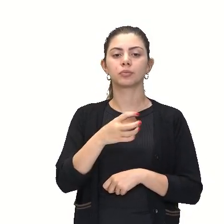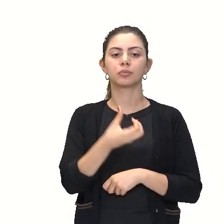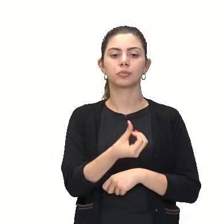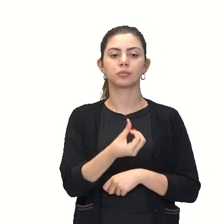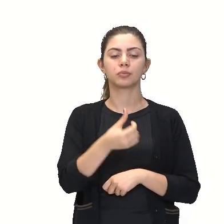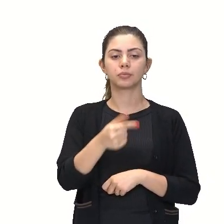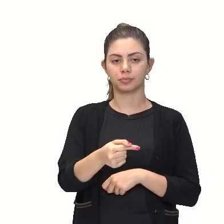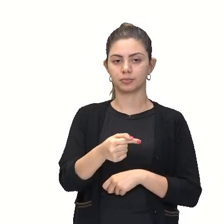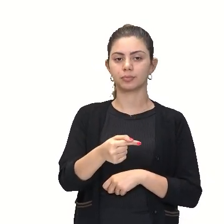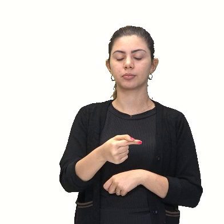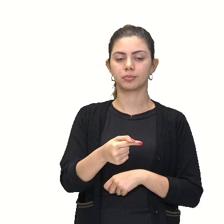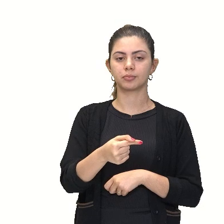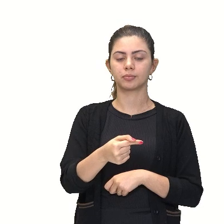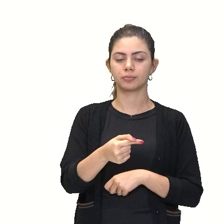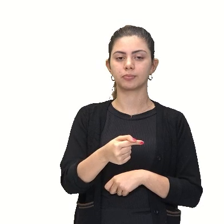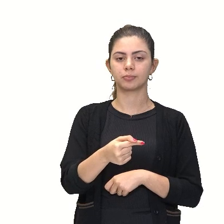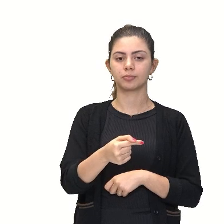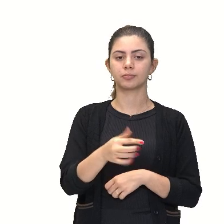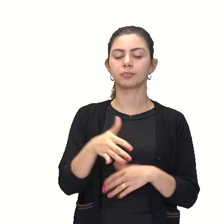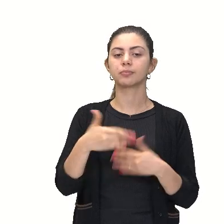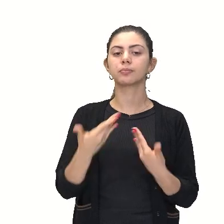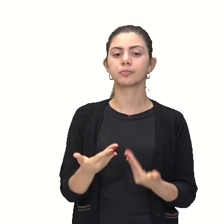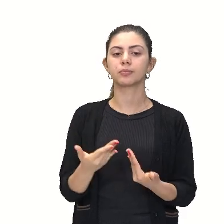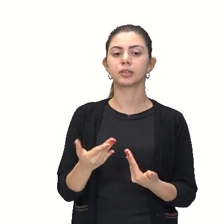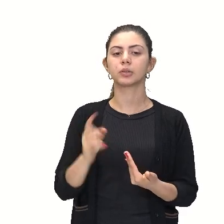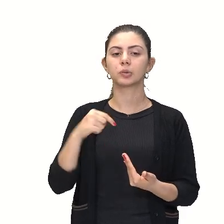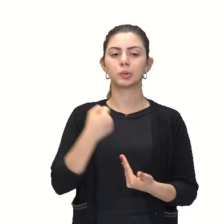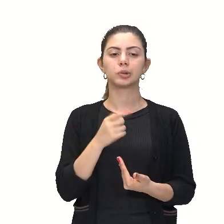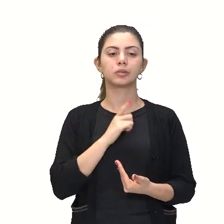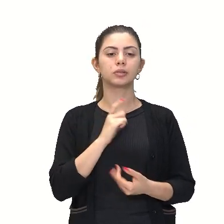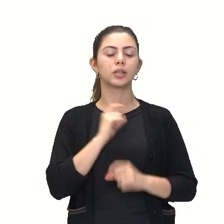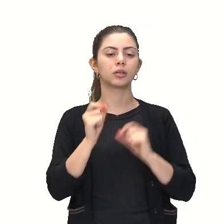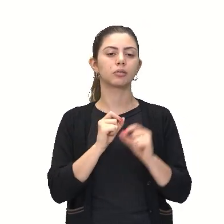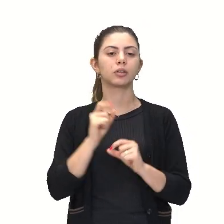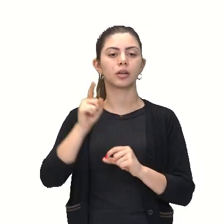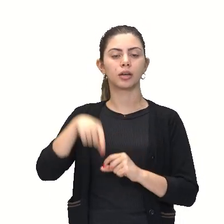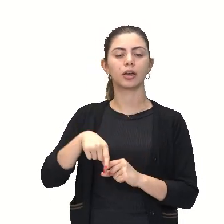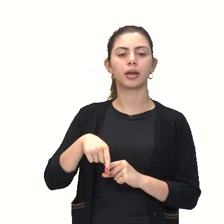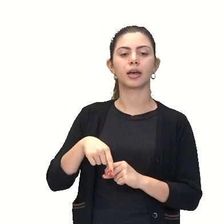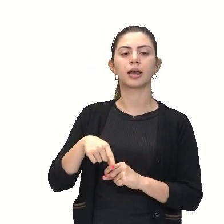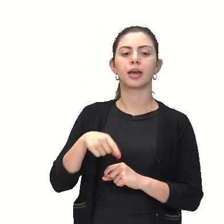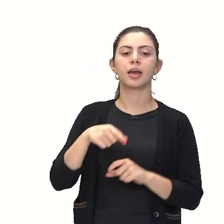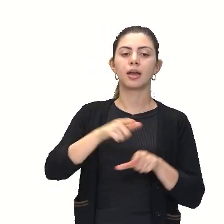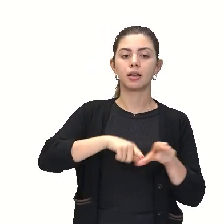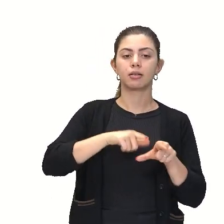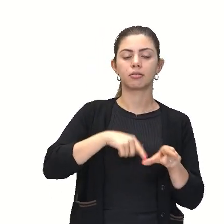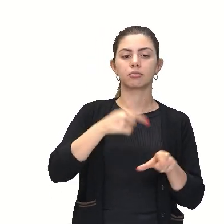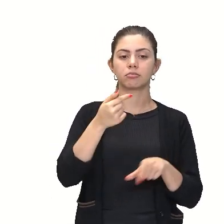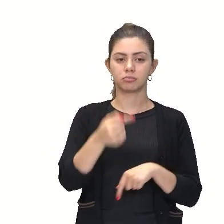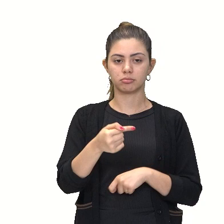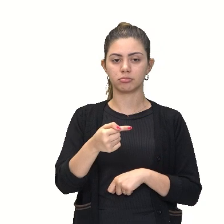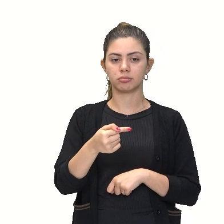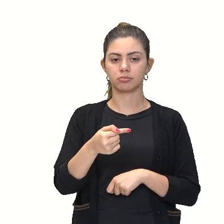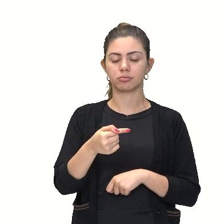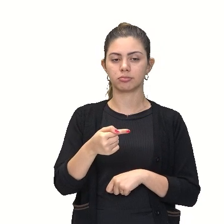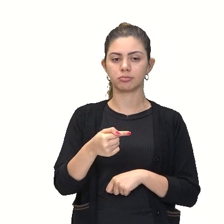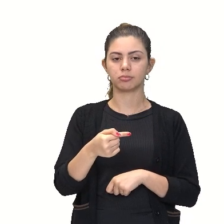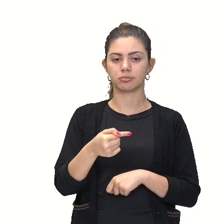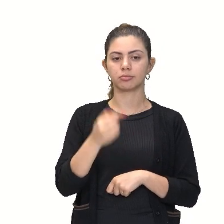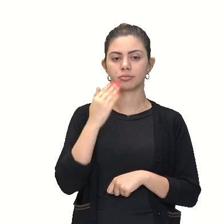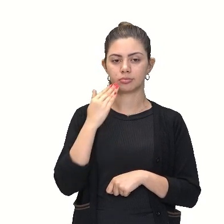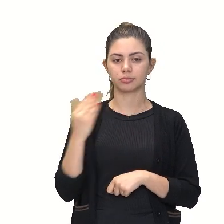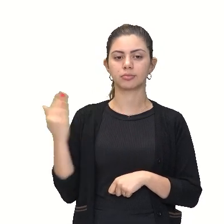cinco, seis, sete. Ou seja, então eu tenho uma permutação de sete, ou seja, sete